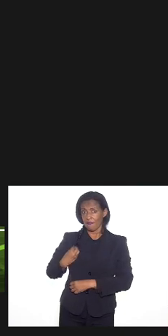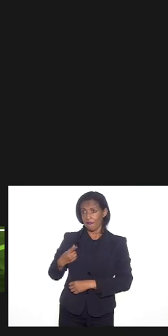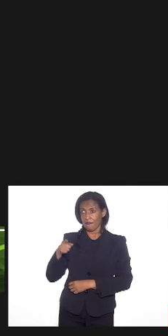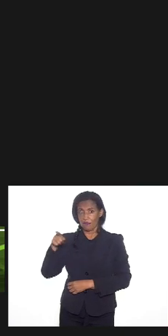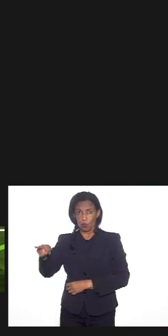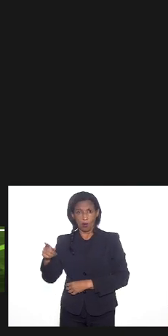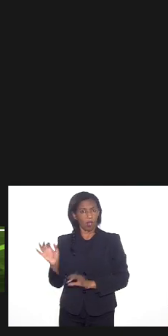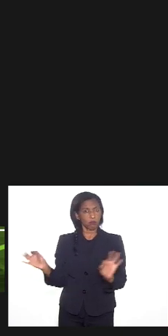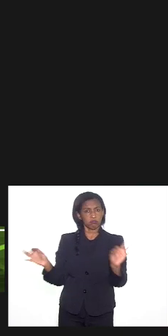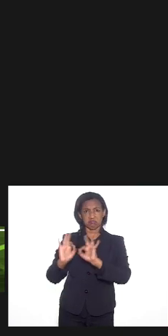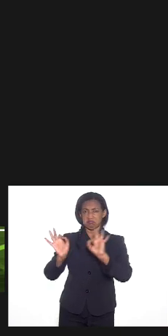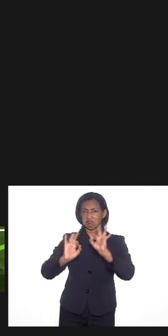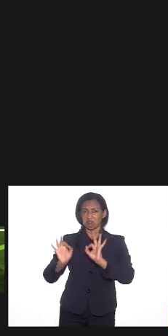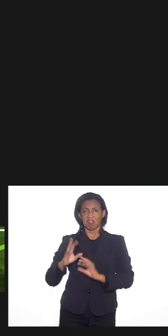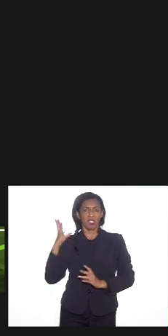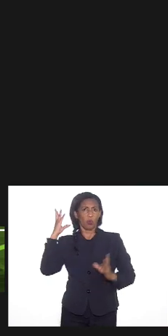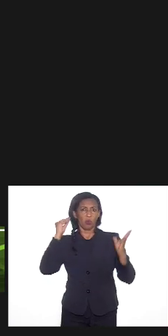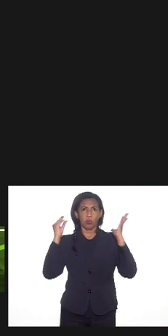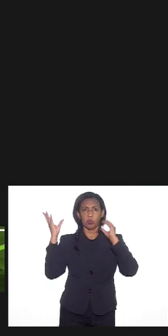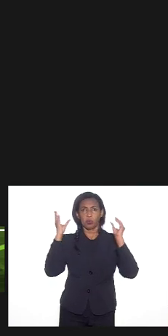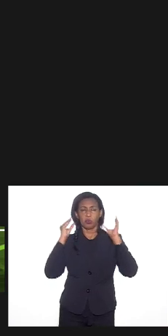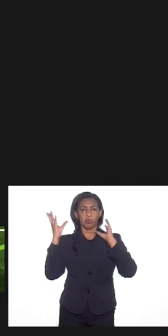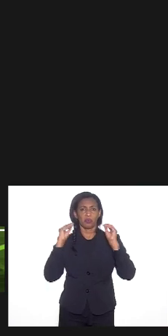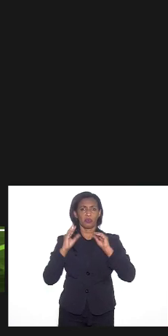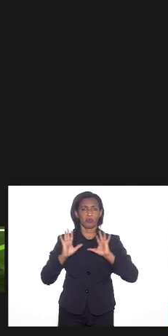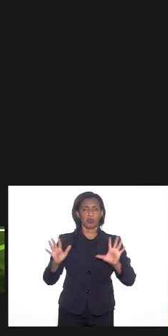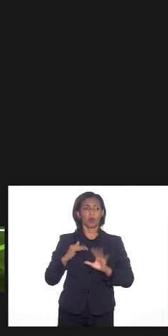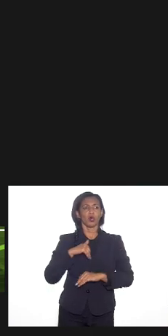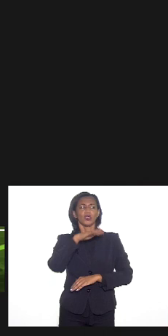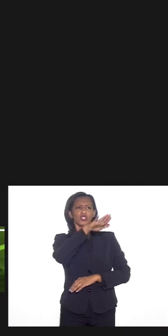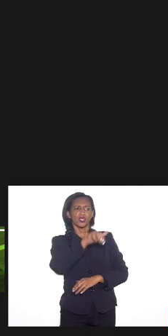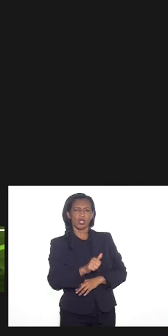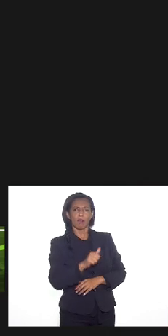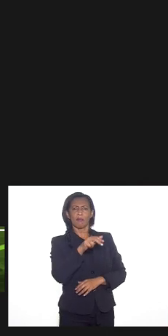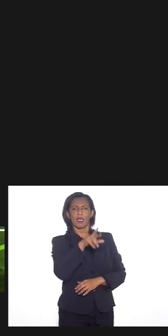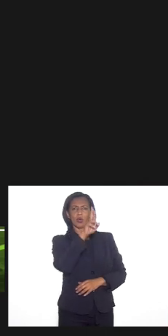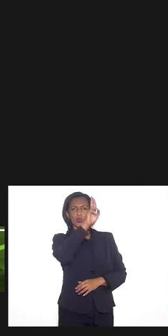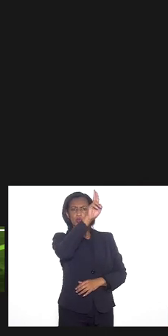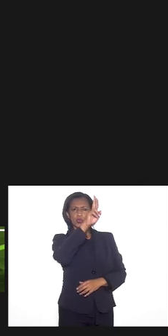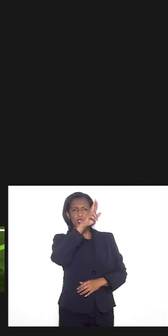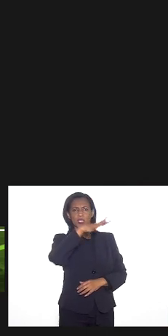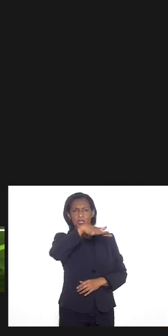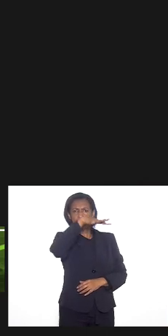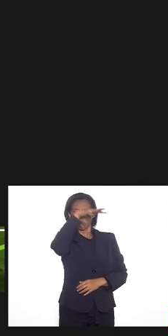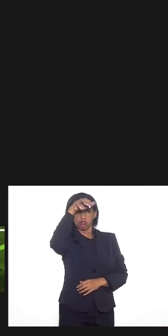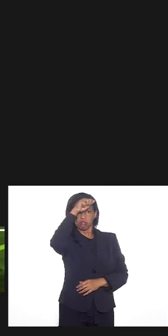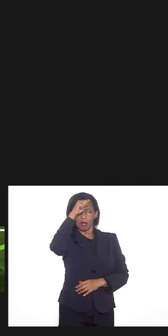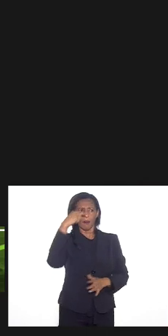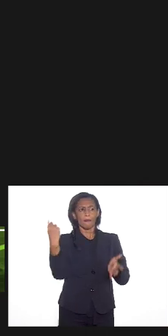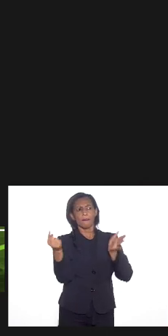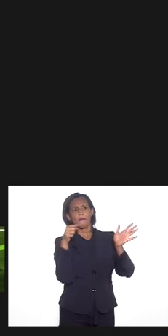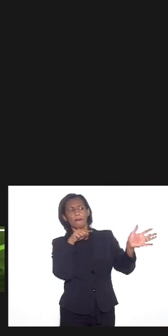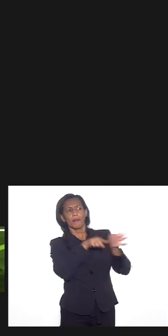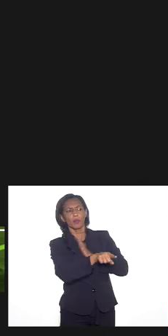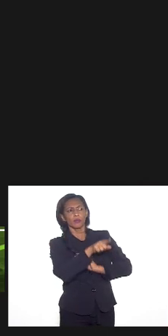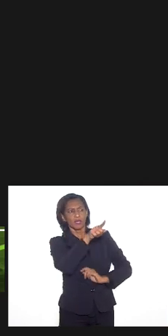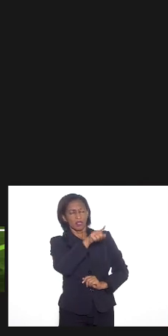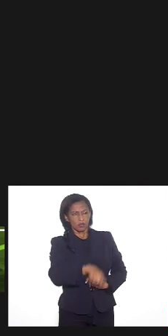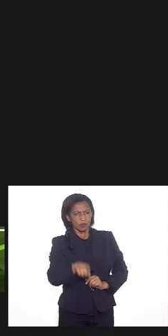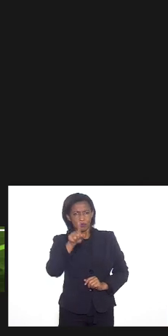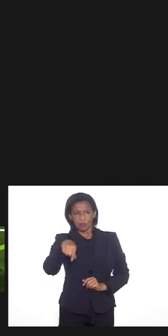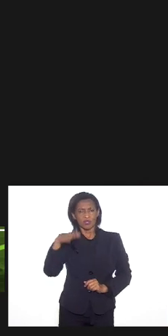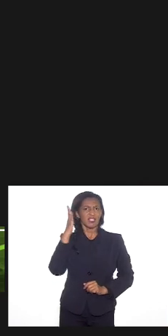burburinho falou-se um pouco chamei os babalorixás e sacerdotes pediam ajuda gente algo disso se confirma